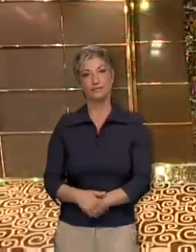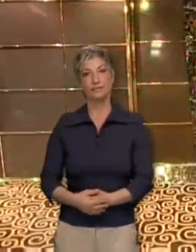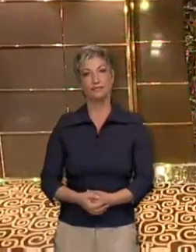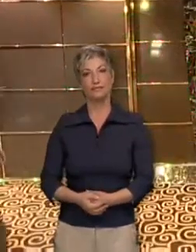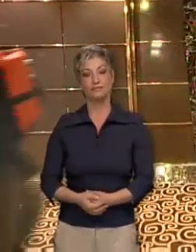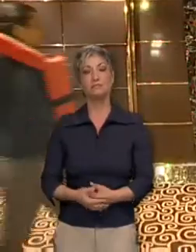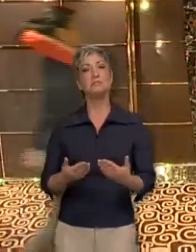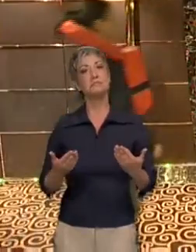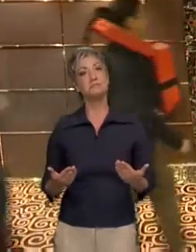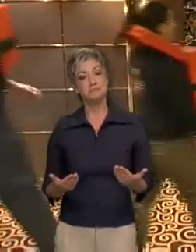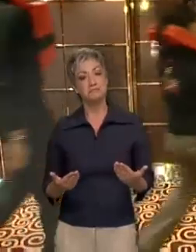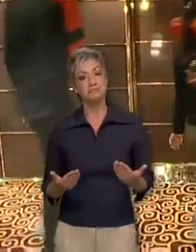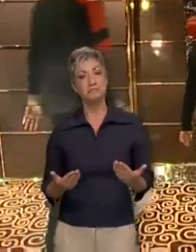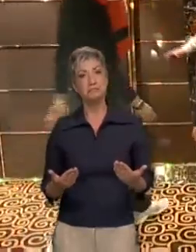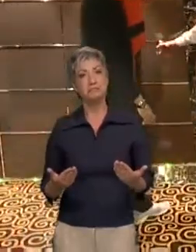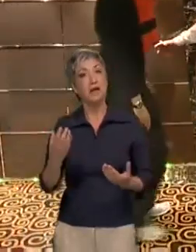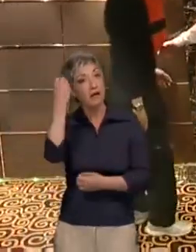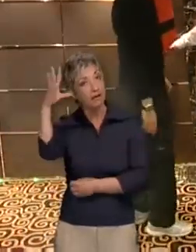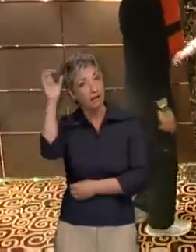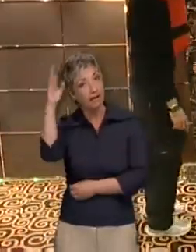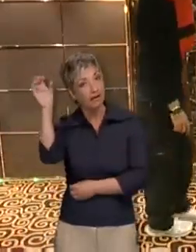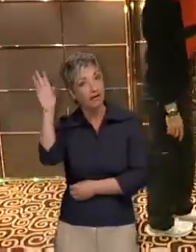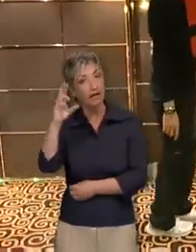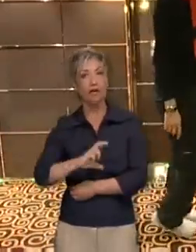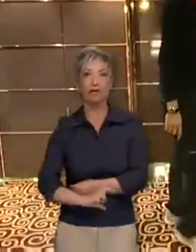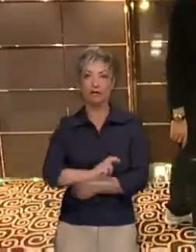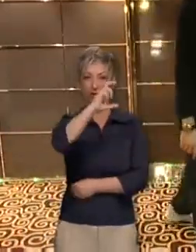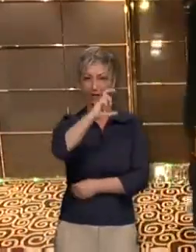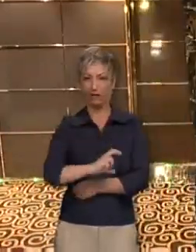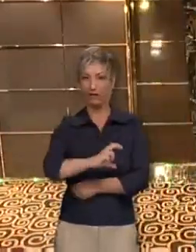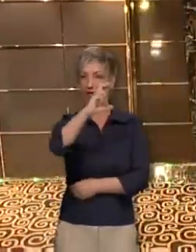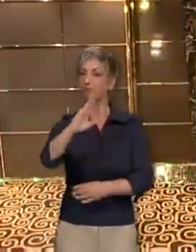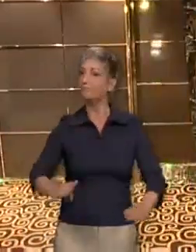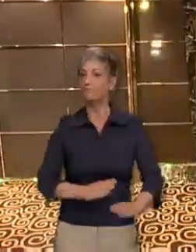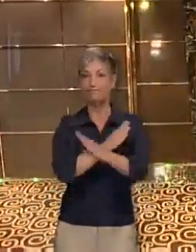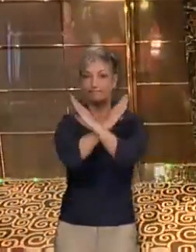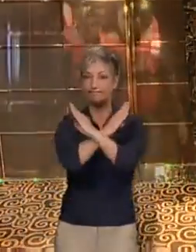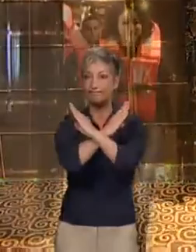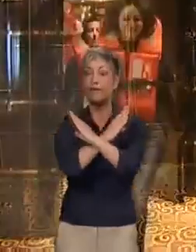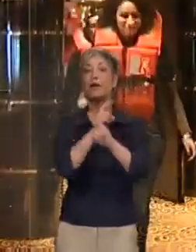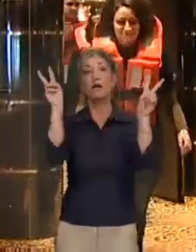Durante uma emergência, não utilize os elevadores. Eles podem parar por falta de eletricidade.